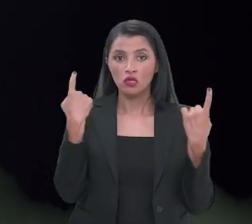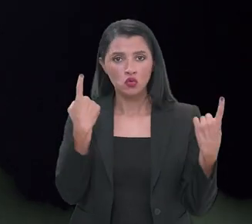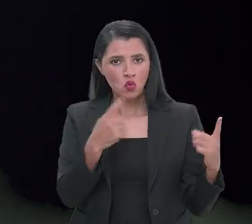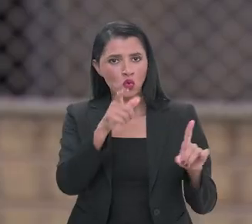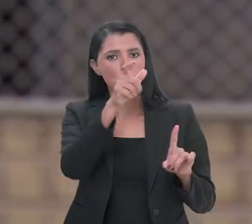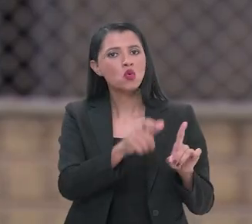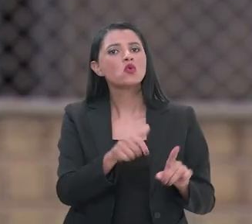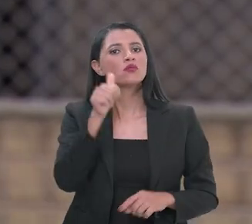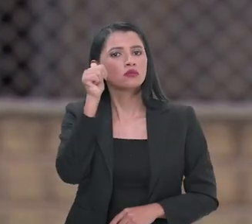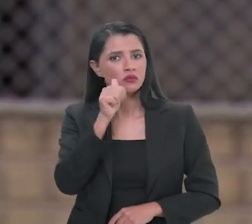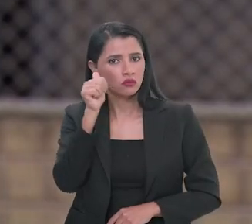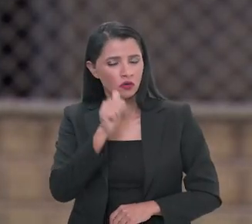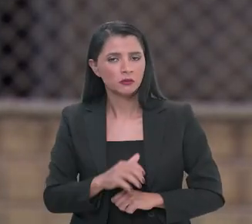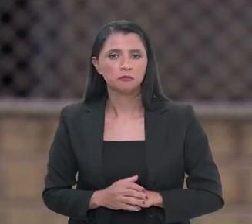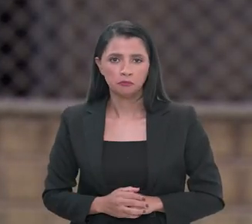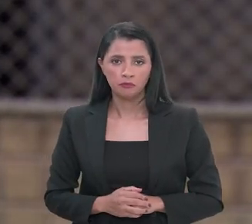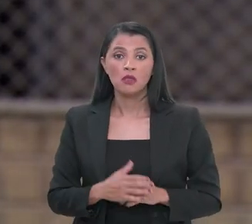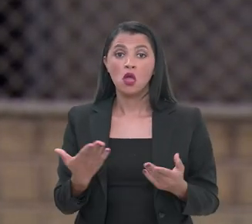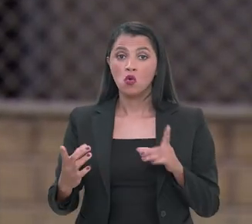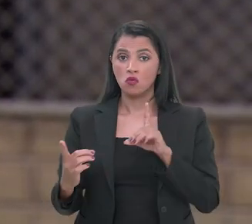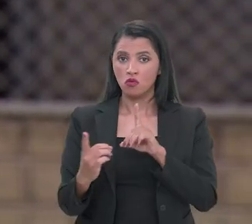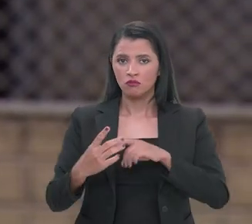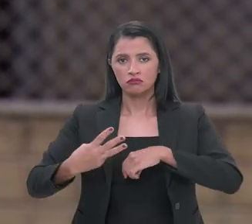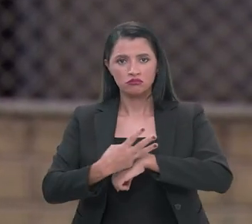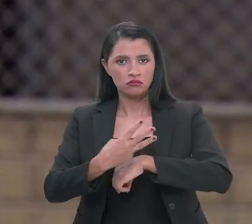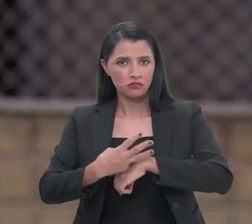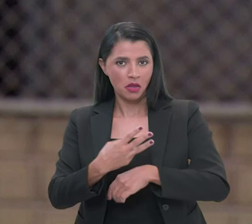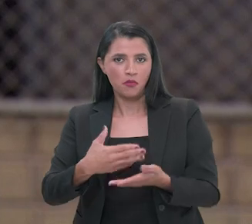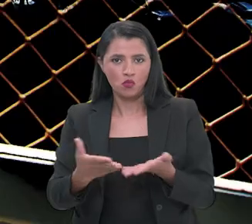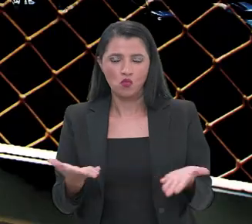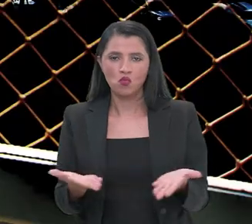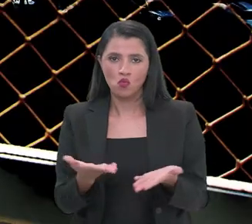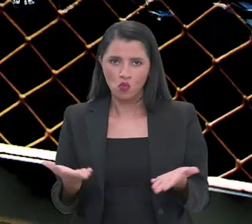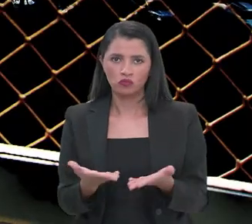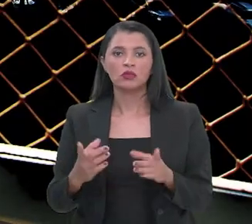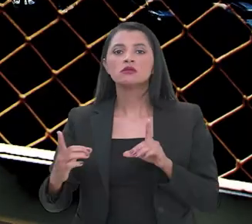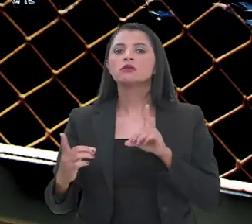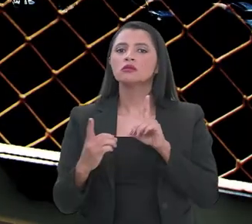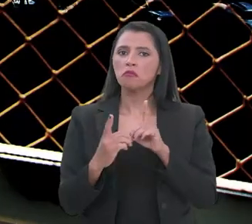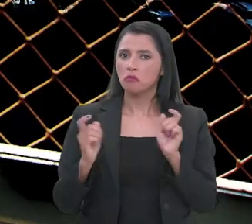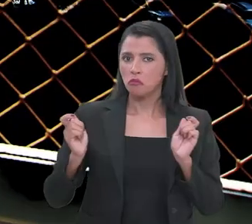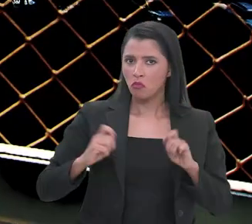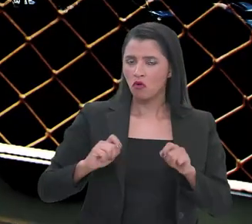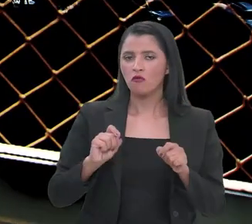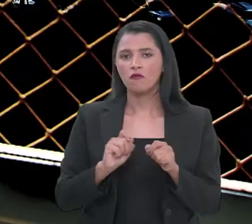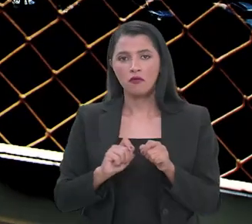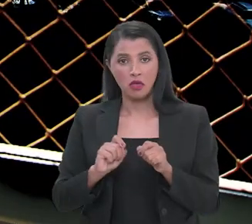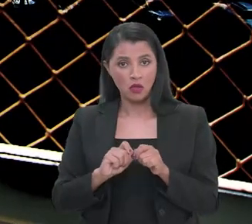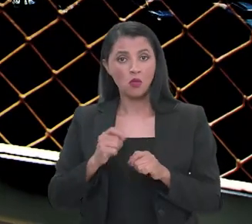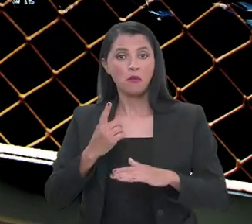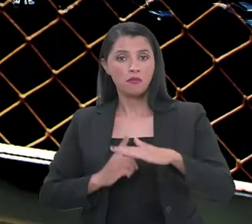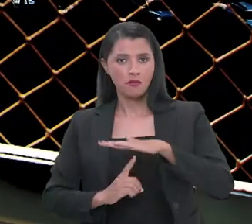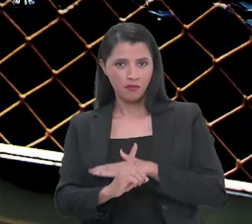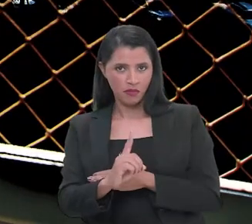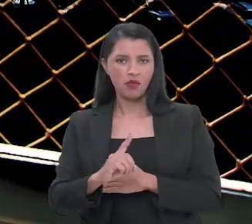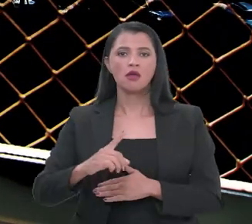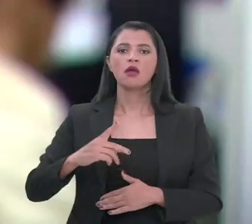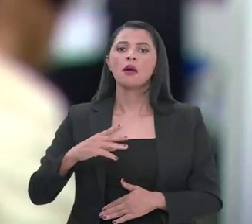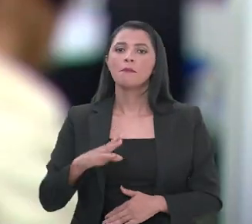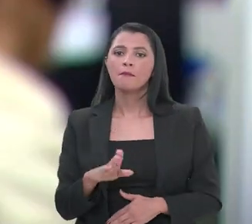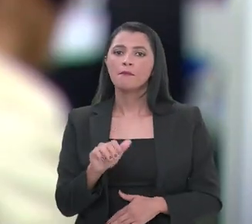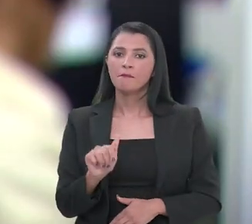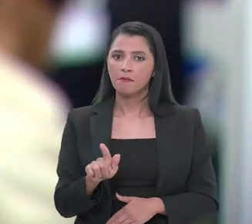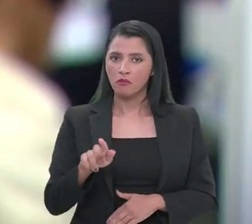contra as mulheres, passa a atender pelo WhatsApp a partir de hoje. O atendimento será feito pela assistente virtual Pagu,